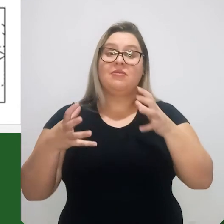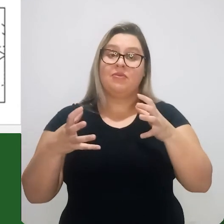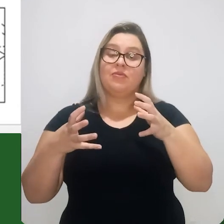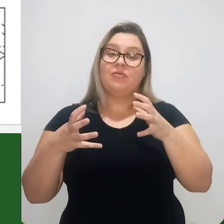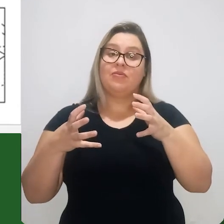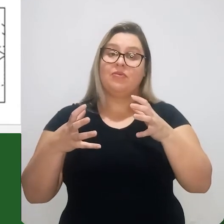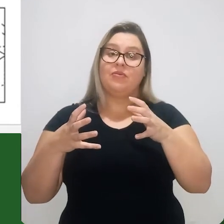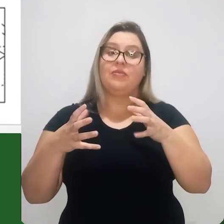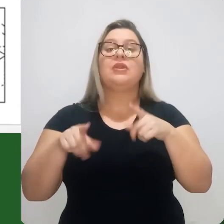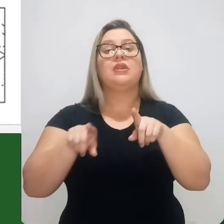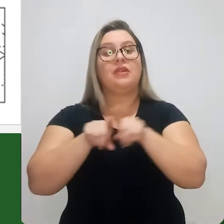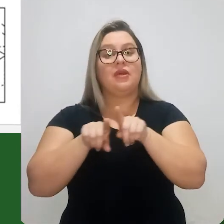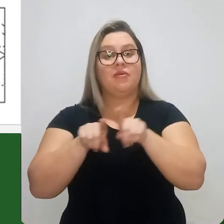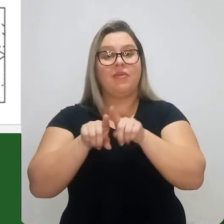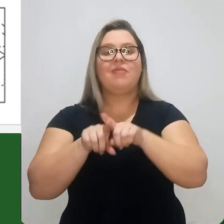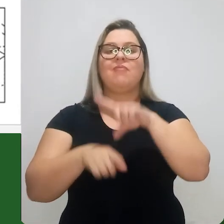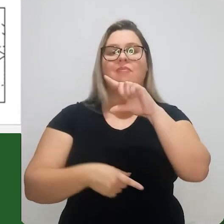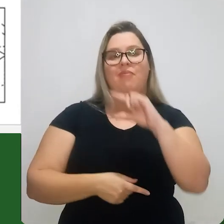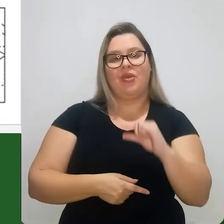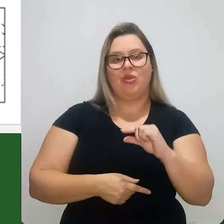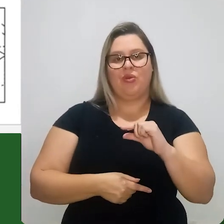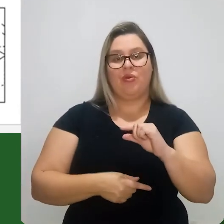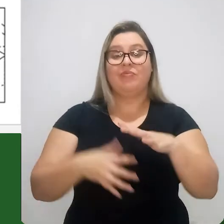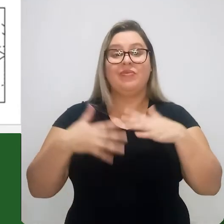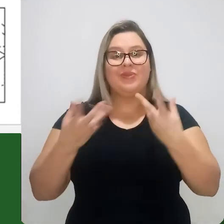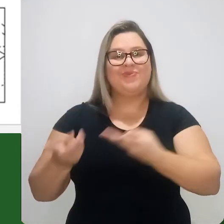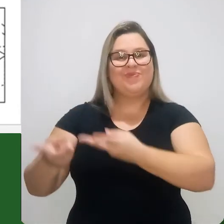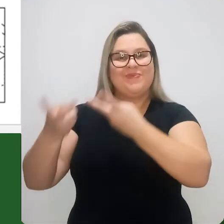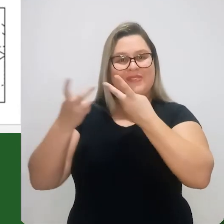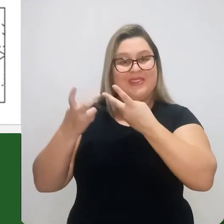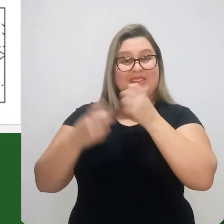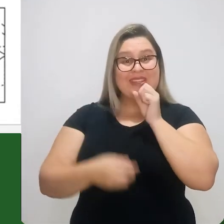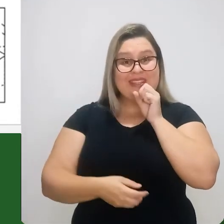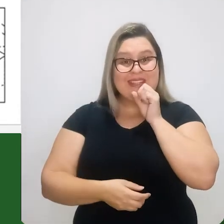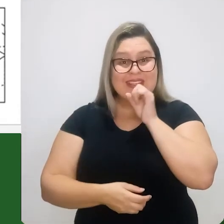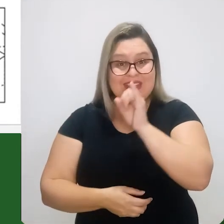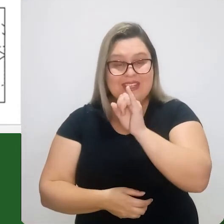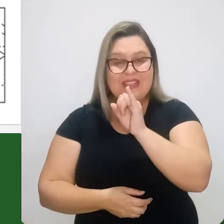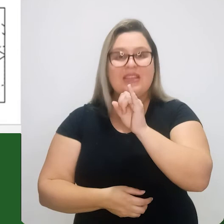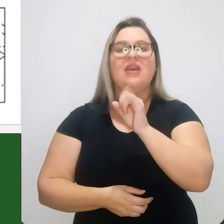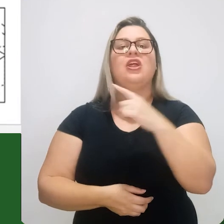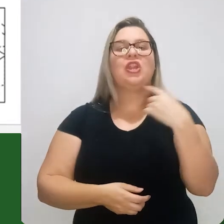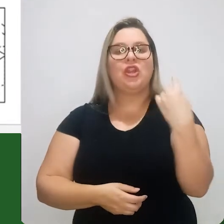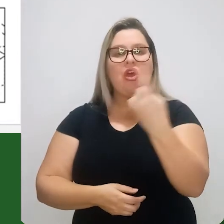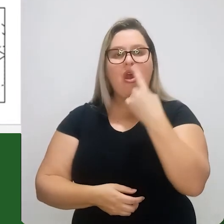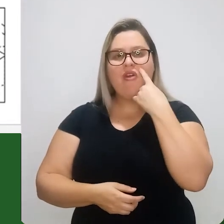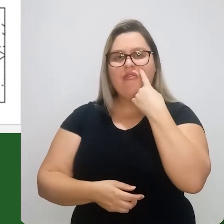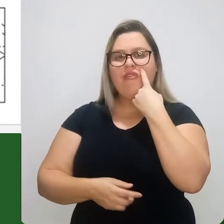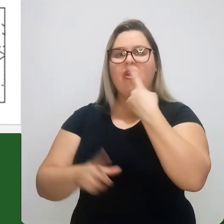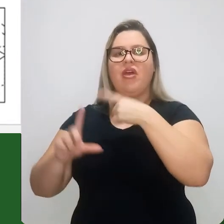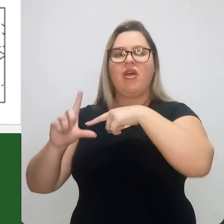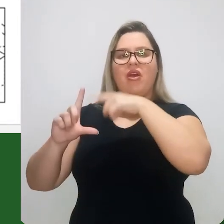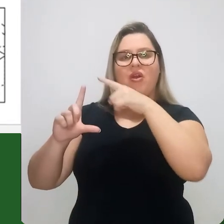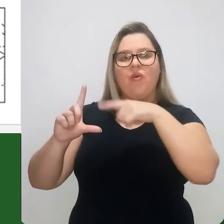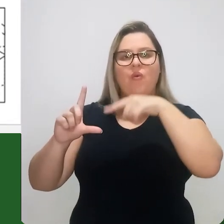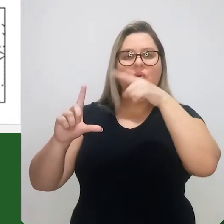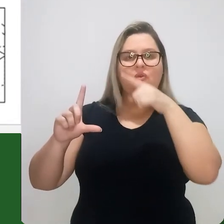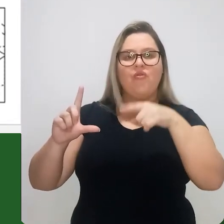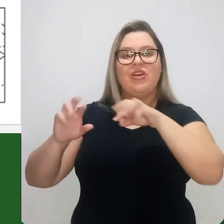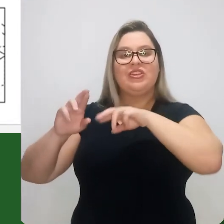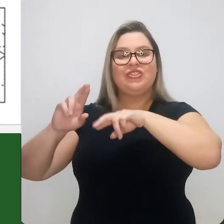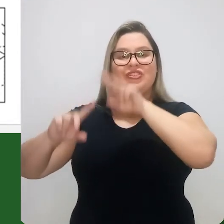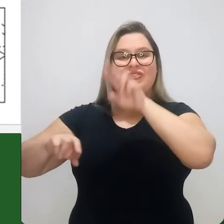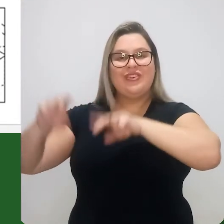maior e o tempo de crescimento também será menor. Então notem que se nós traçarmos várias